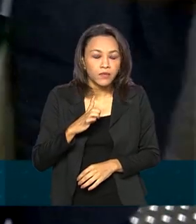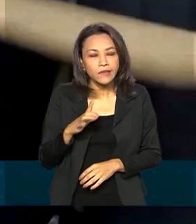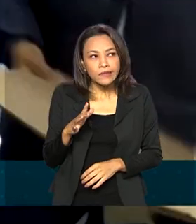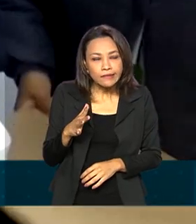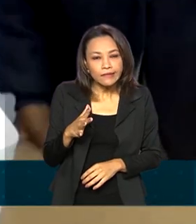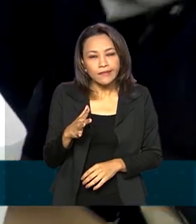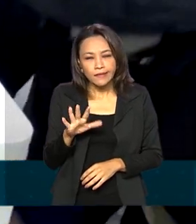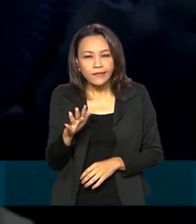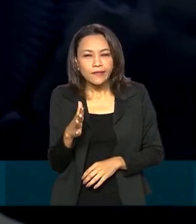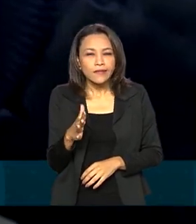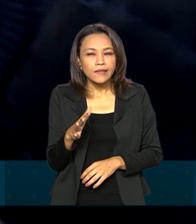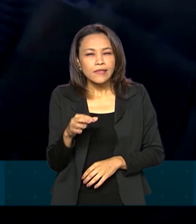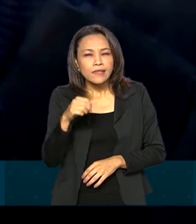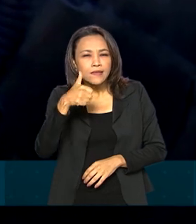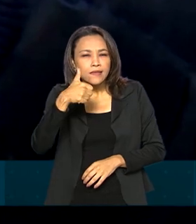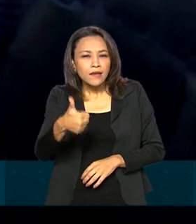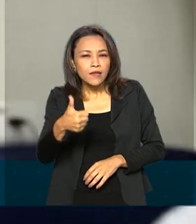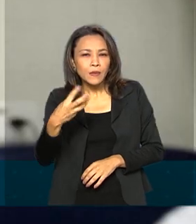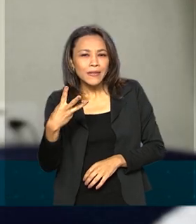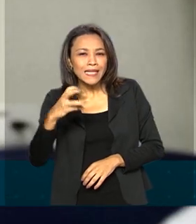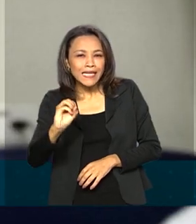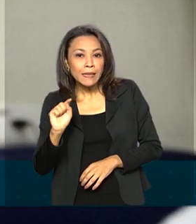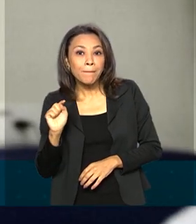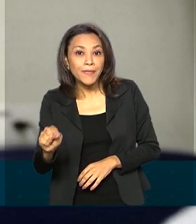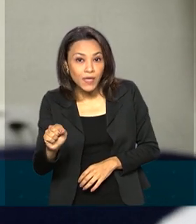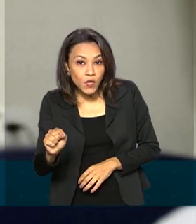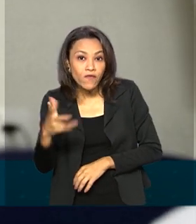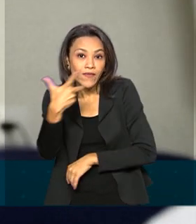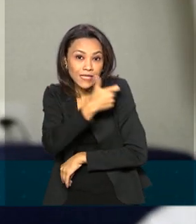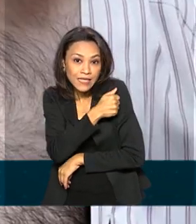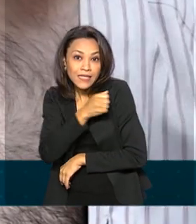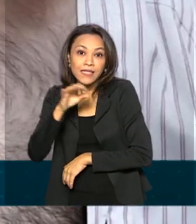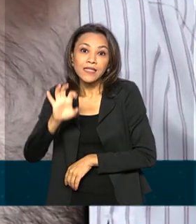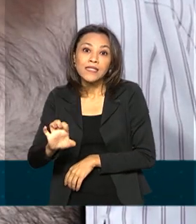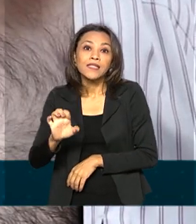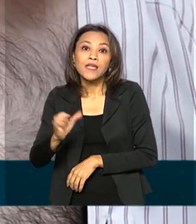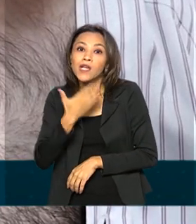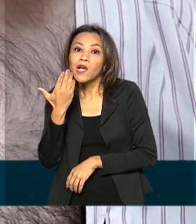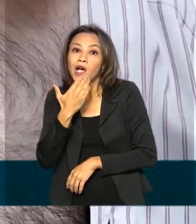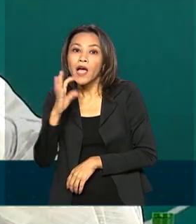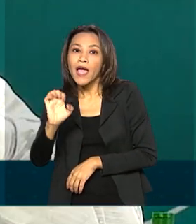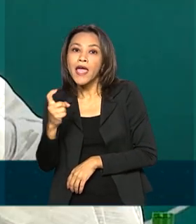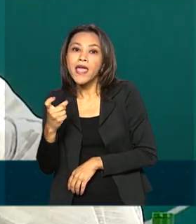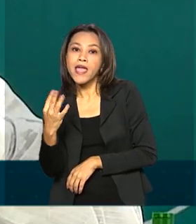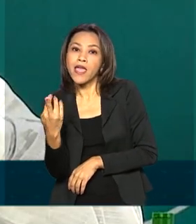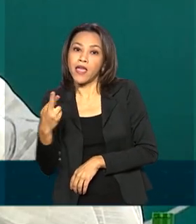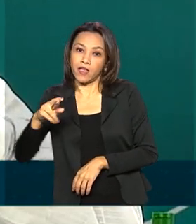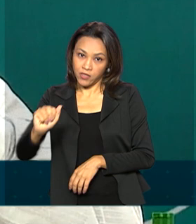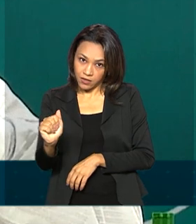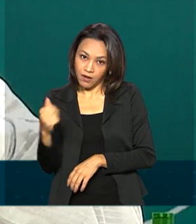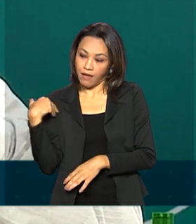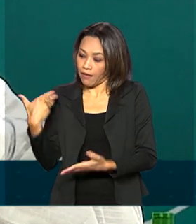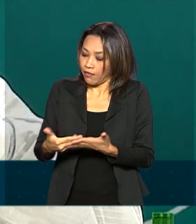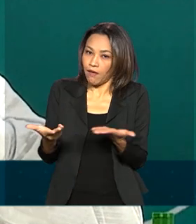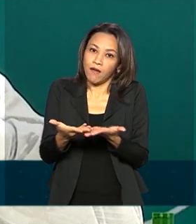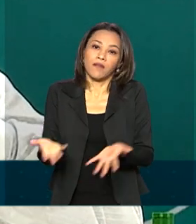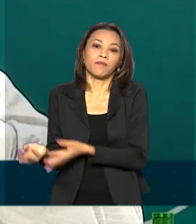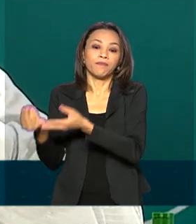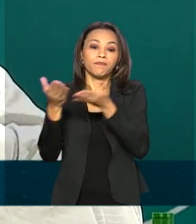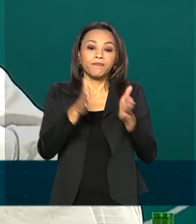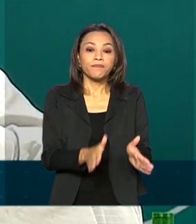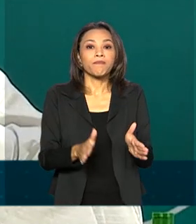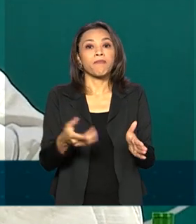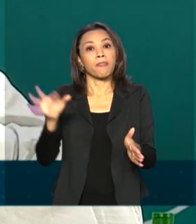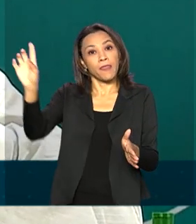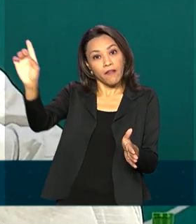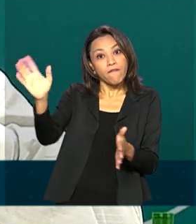torno de 130 mil vacinas extras. Só agora, nessa semana passada, para cá. Ainda segundo o ministro, chegará da